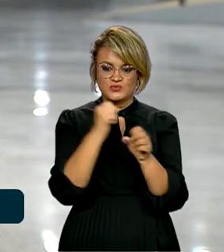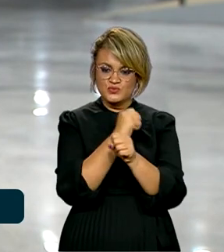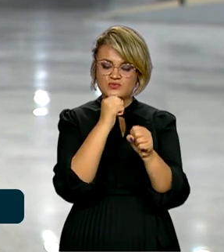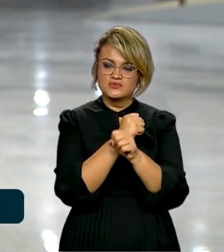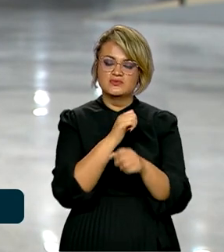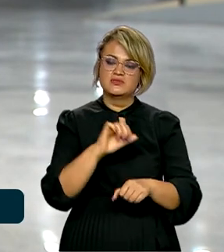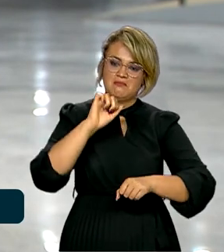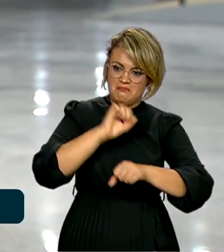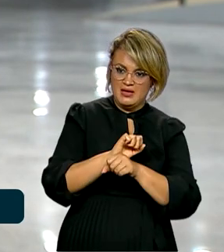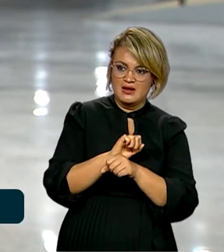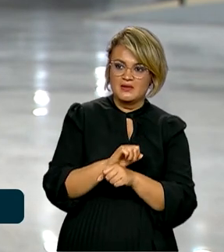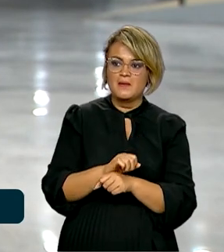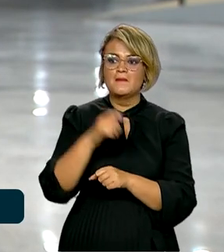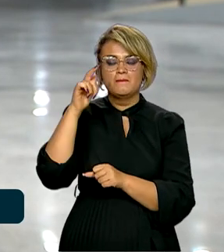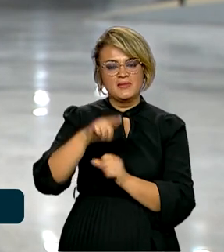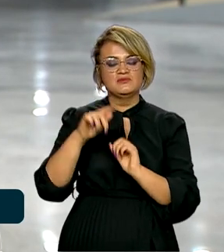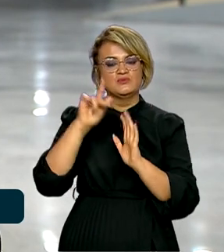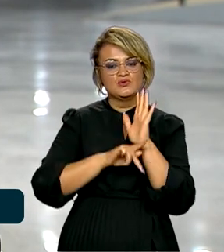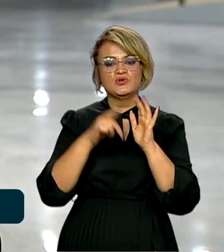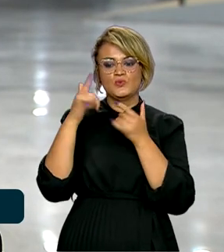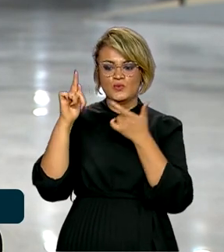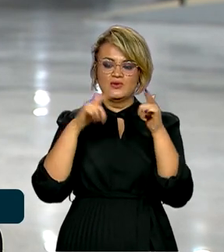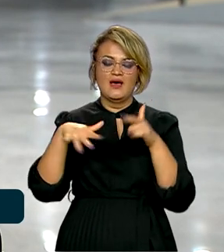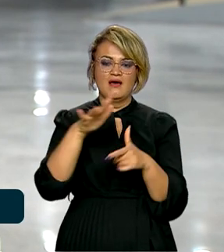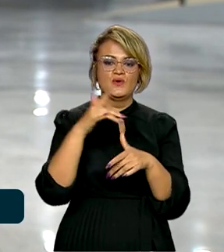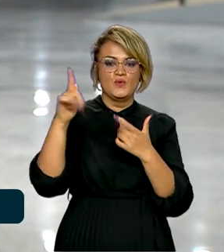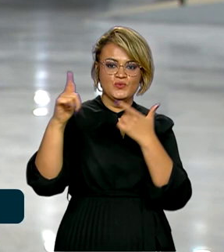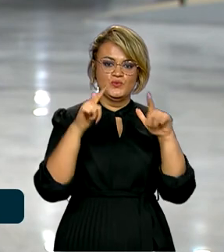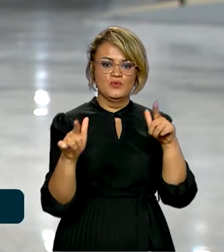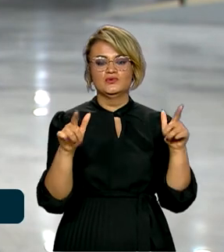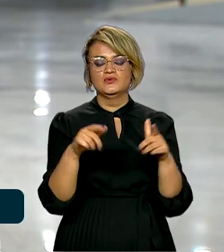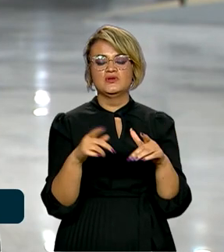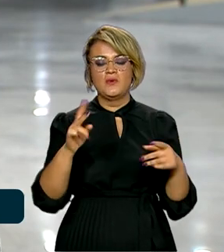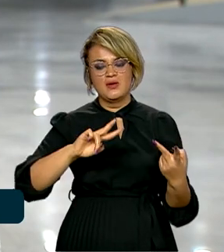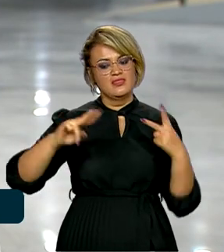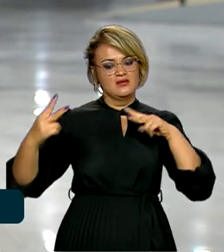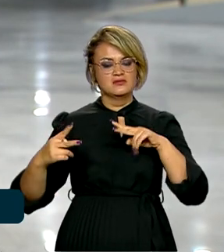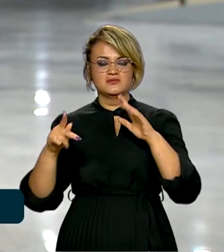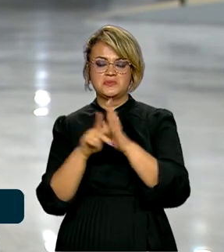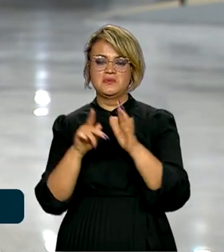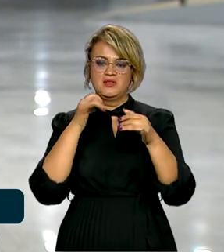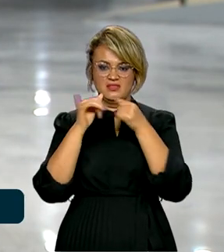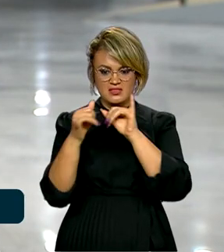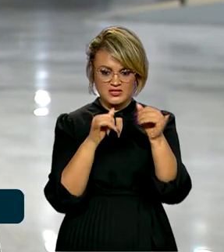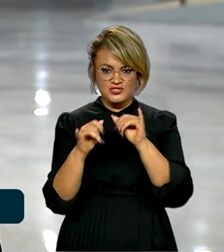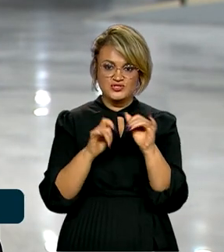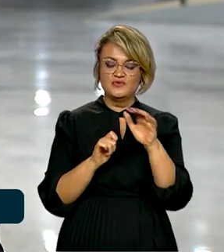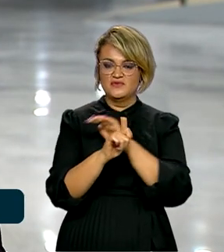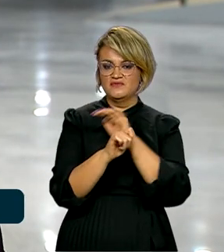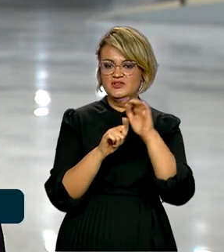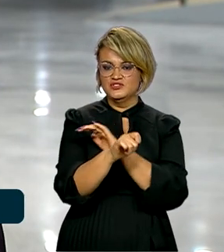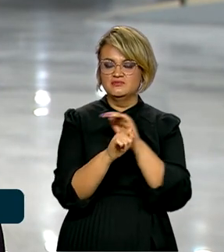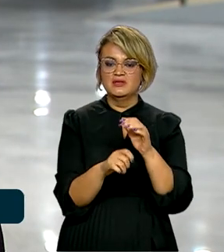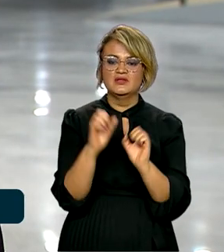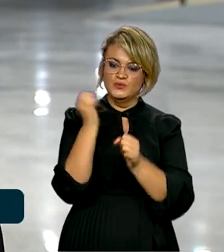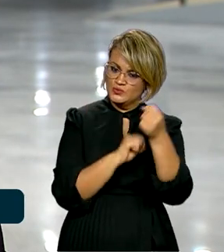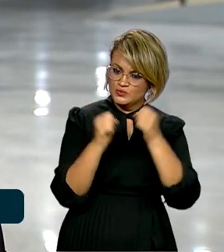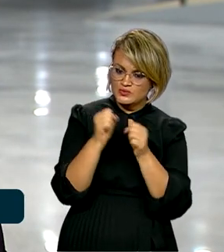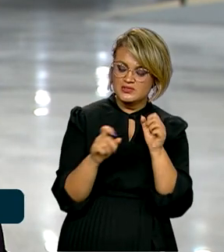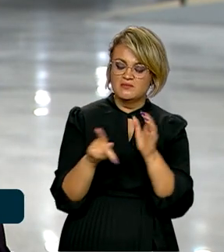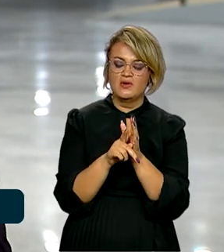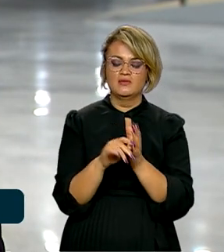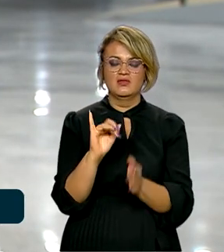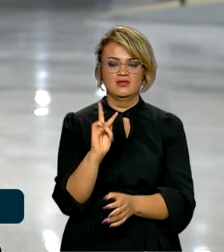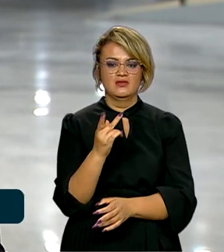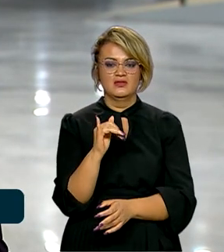paradas, mas também projetos em diversos segmentos, como a de transição energética, com investimentos em indústrias de hidrogênio